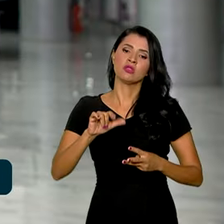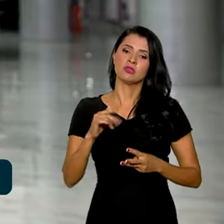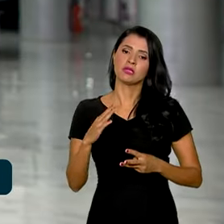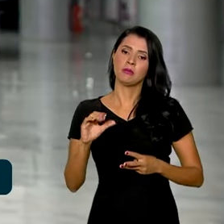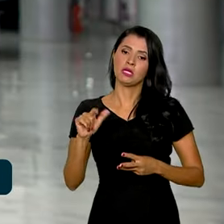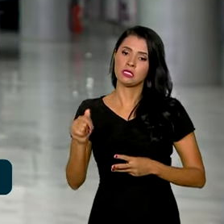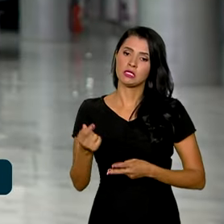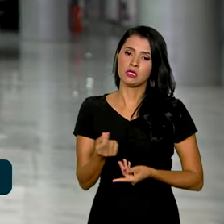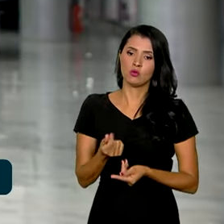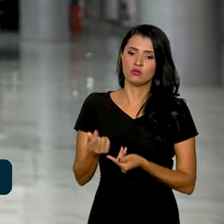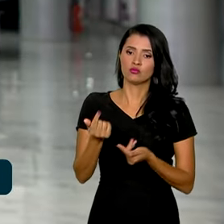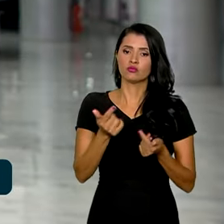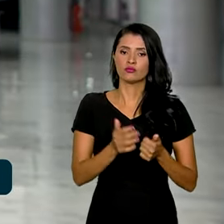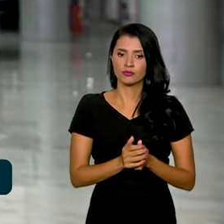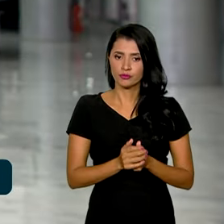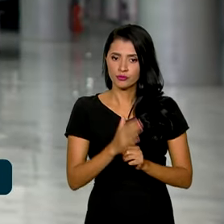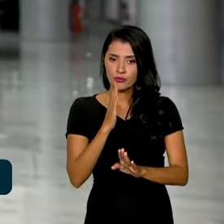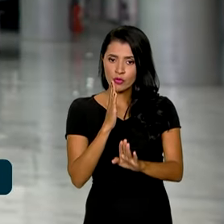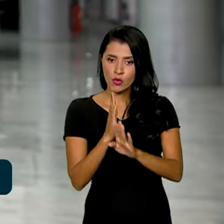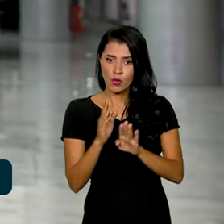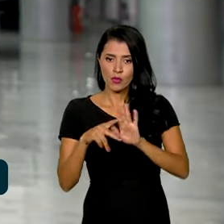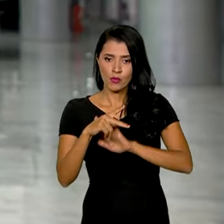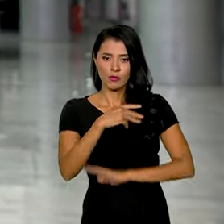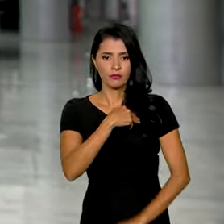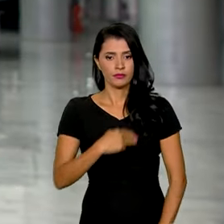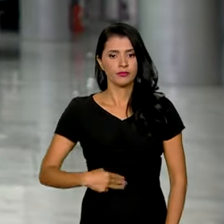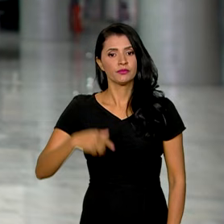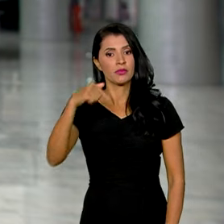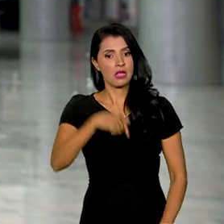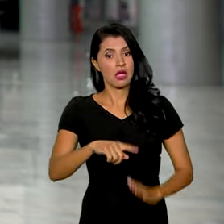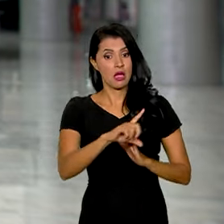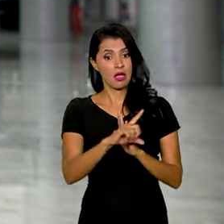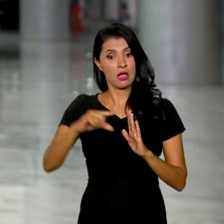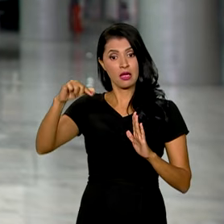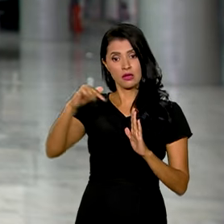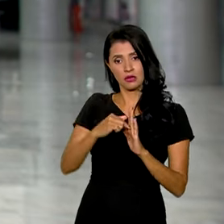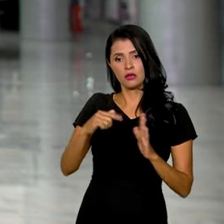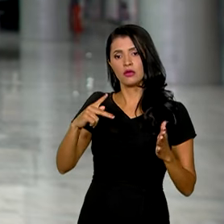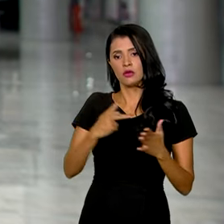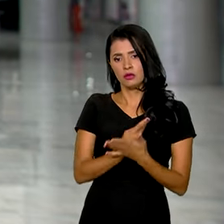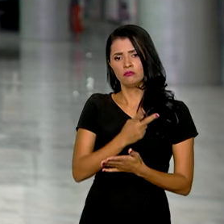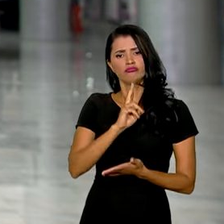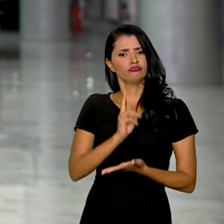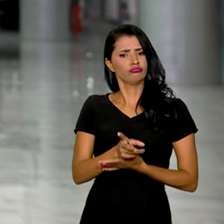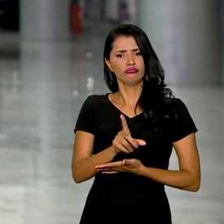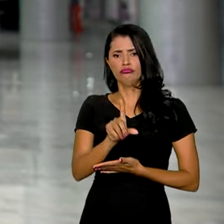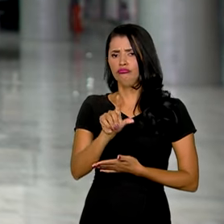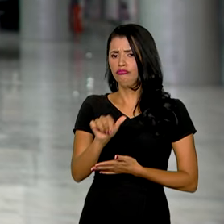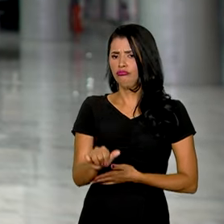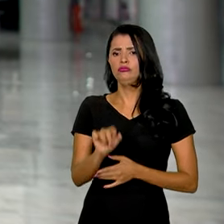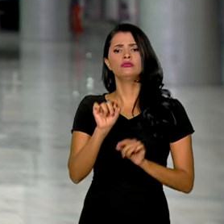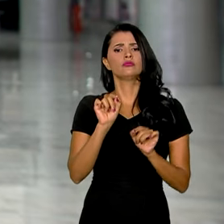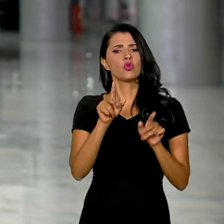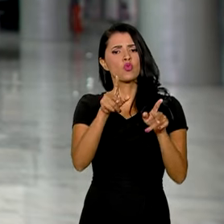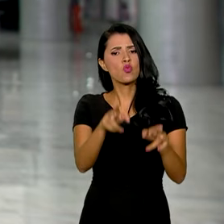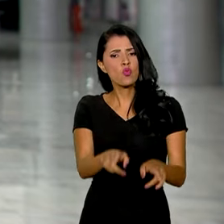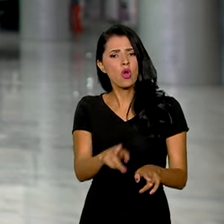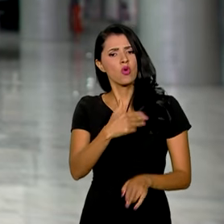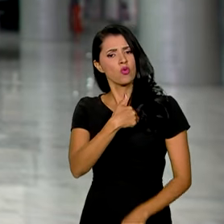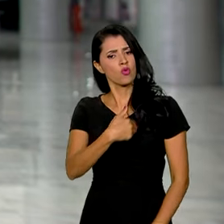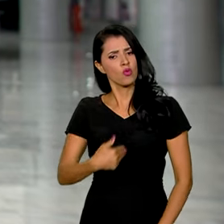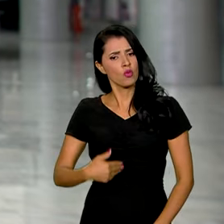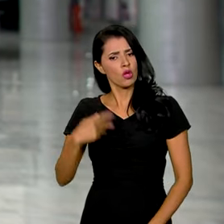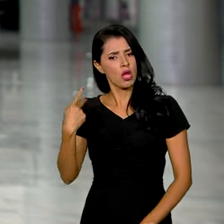O encontro dos ministros aqui no Palácio do Planalto acontece no mesmo dia em que o governador do